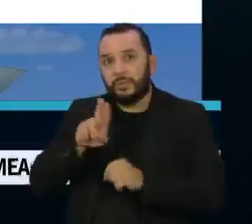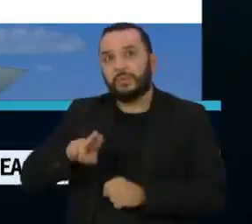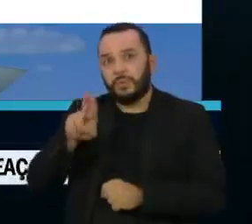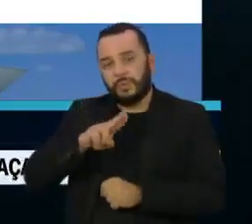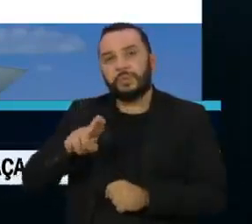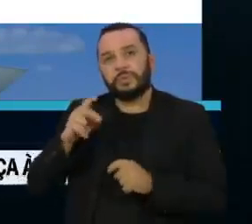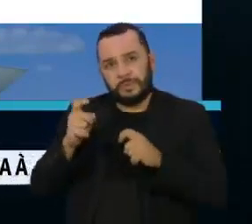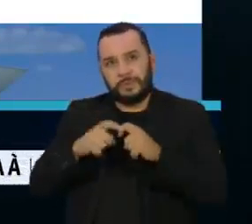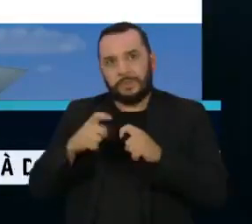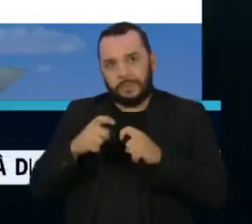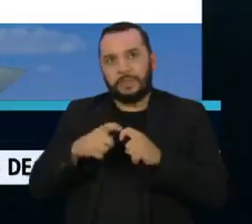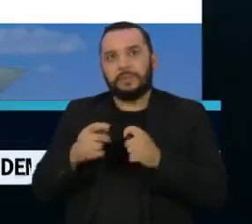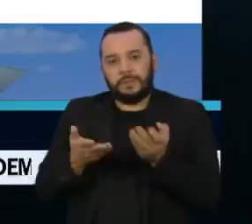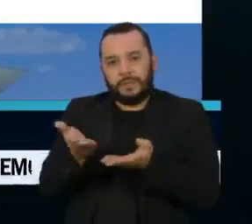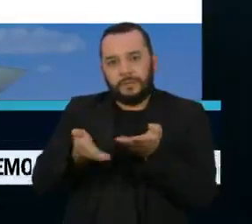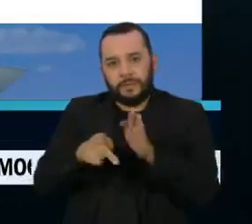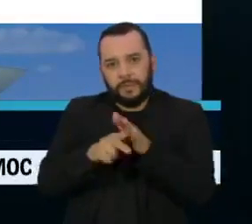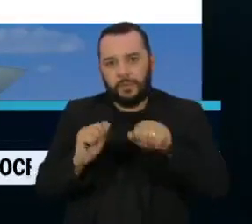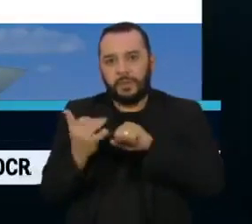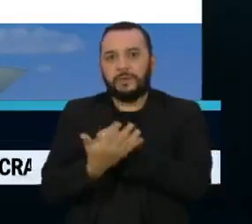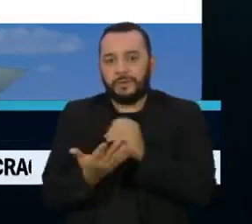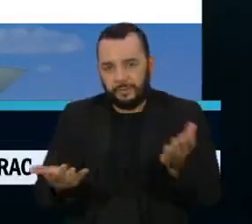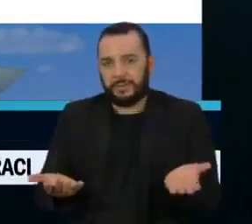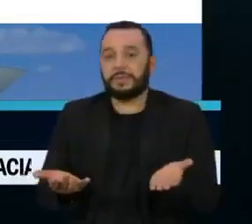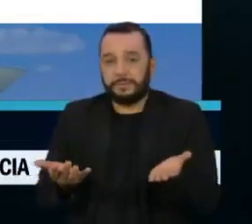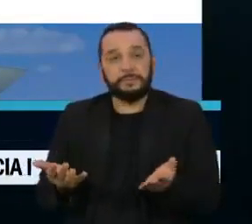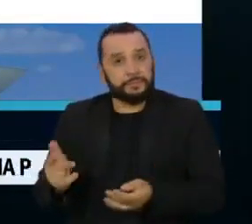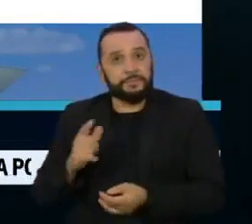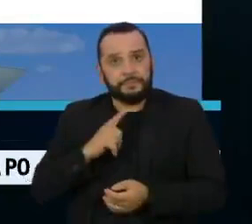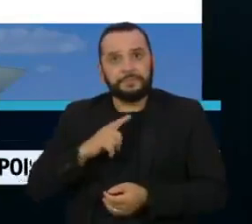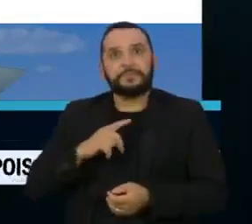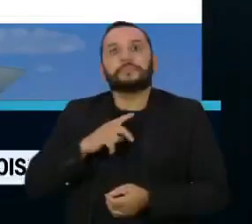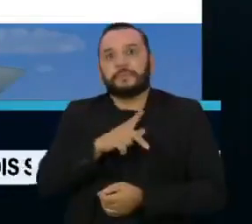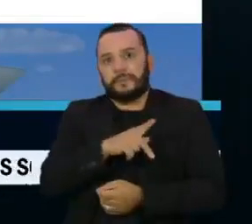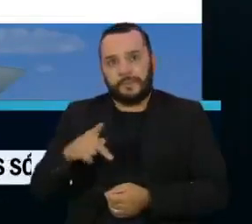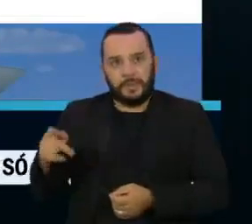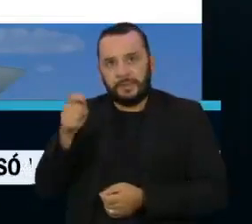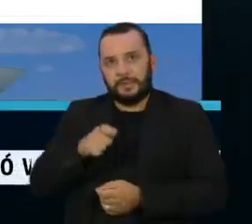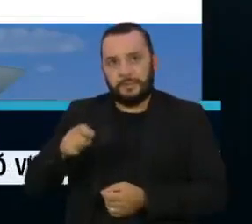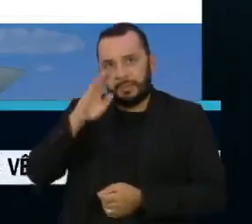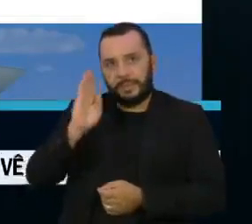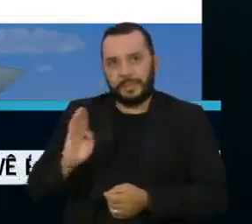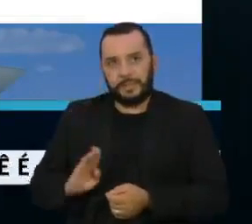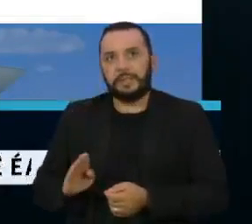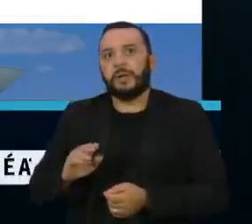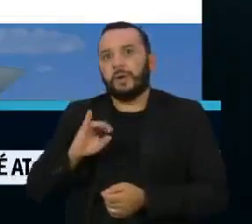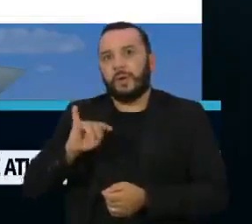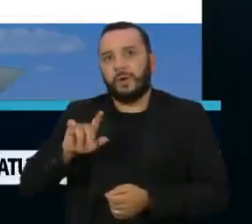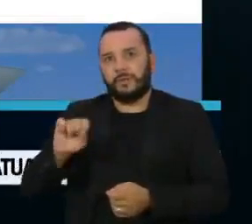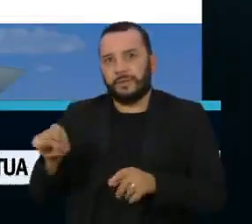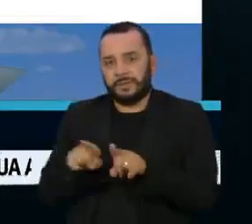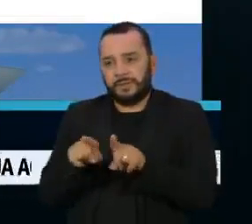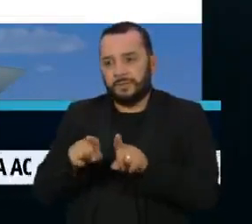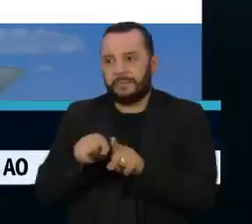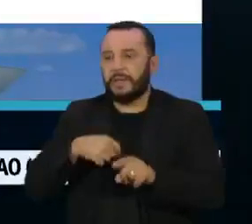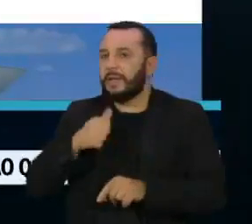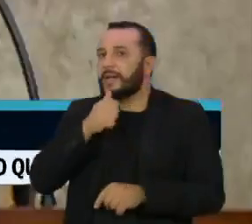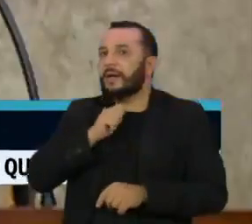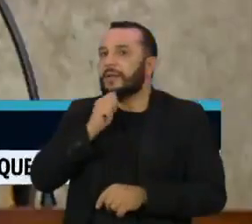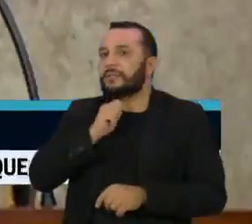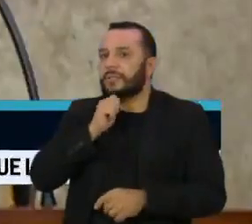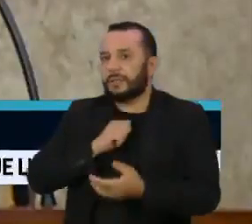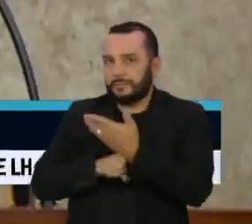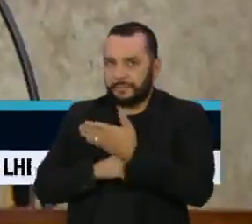em pacientes com coronavírus. O presidente da Sociedade Brasileira de Infectologia, Clóvis Arnes da Cunha, e o biólogo, Átila